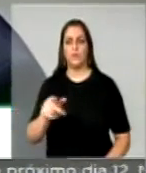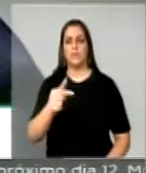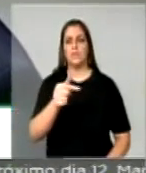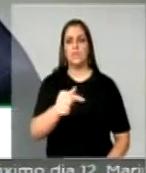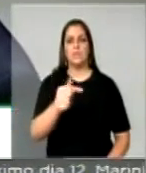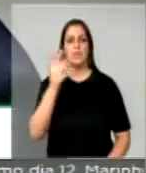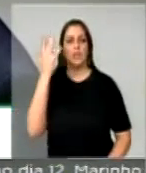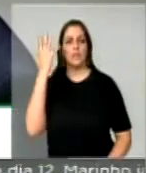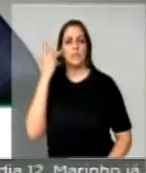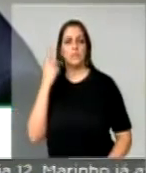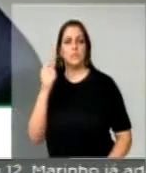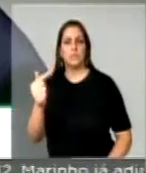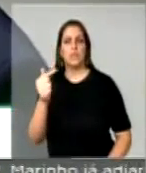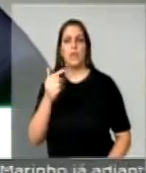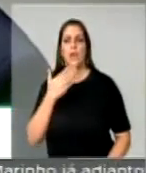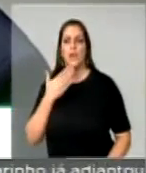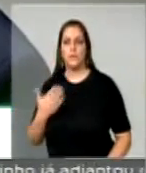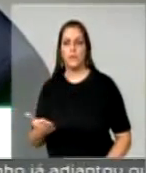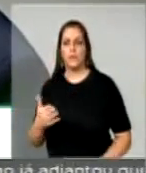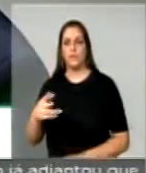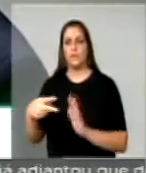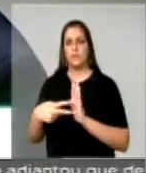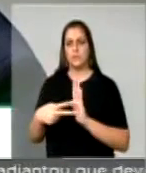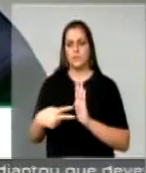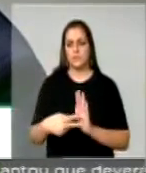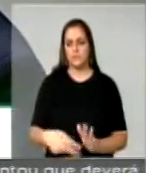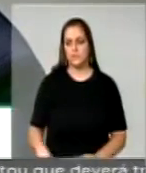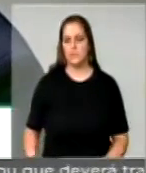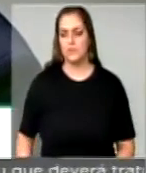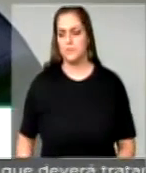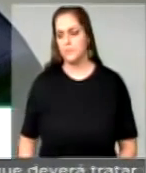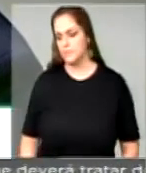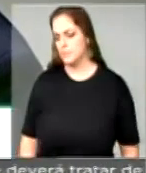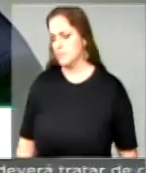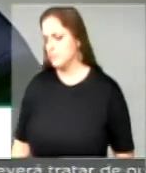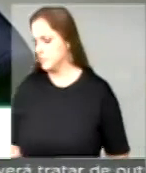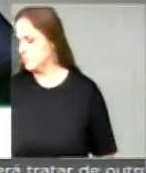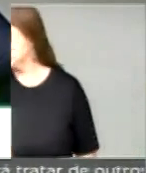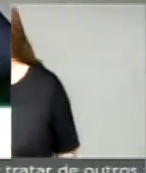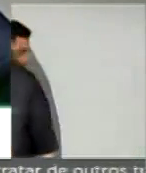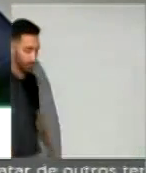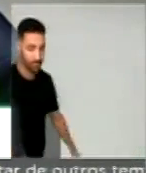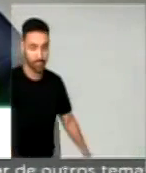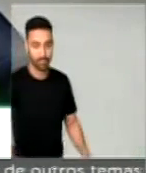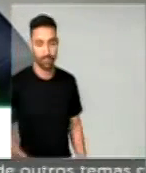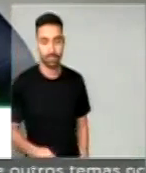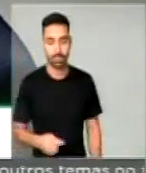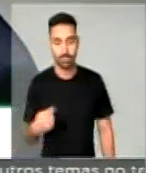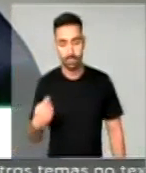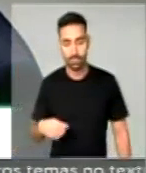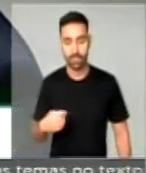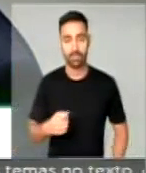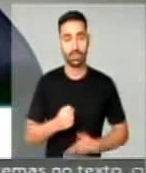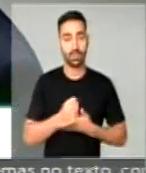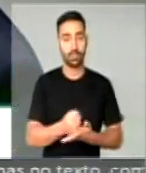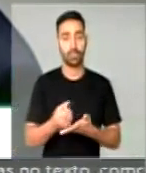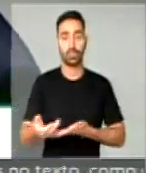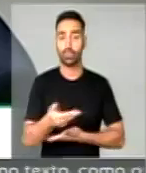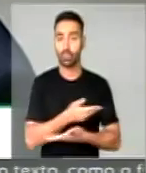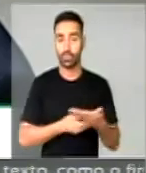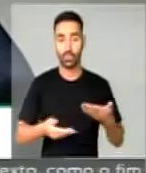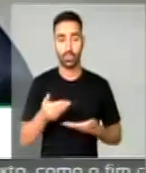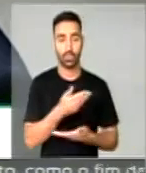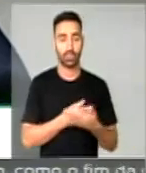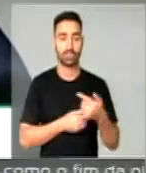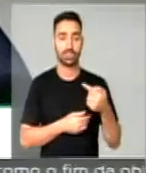Days for Síria, quer dizer, sete dias para a Síria. A gente tem que nos ajudar, nesses sete dias, de